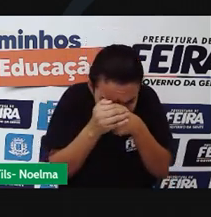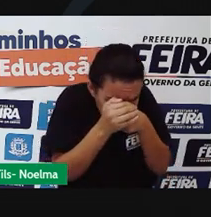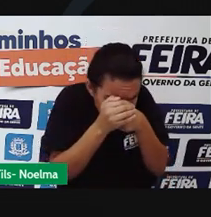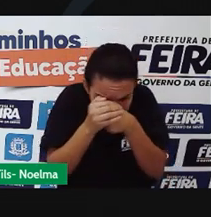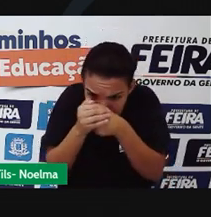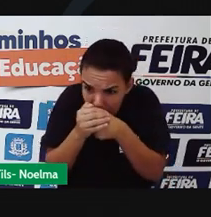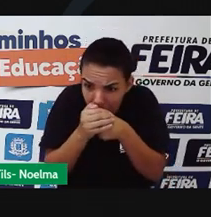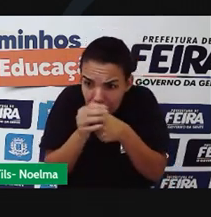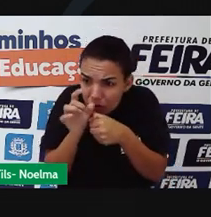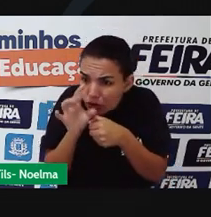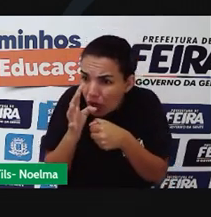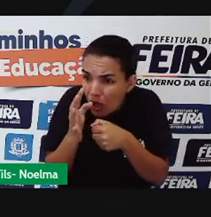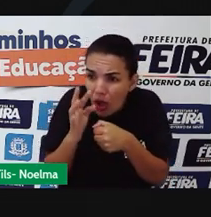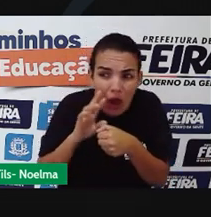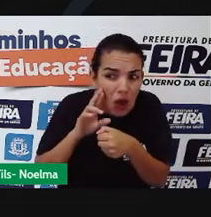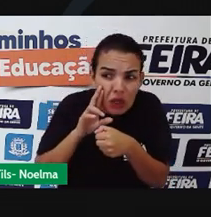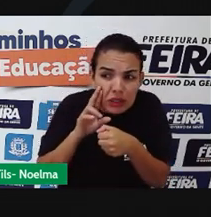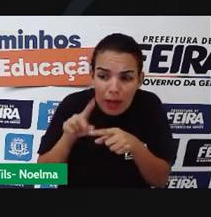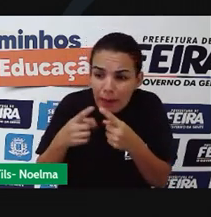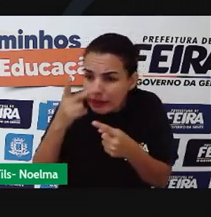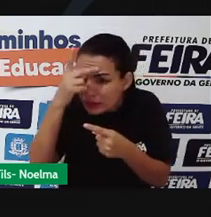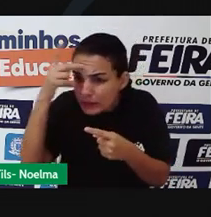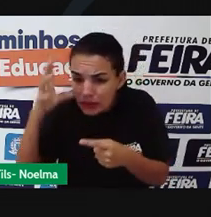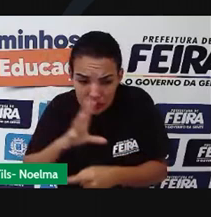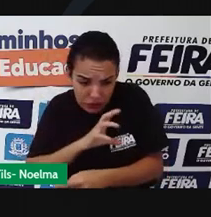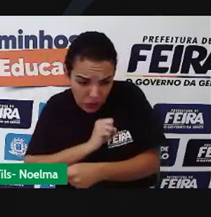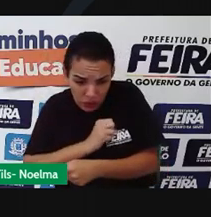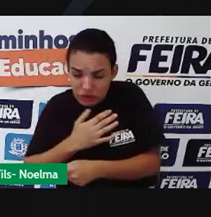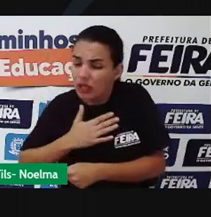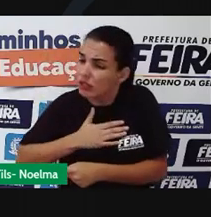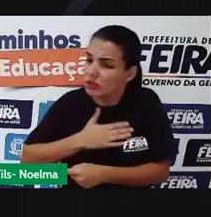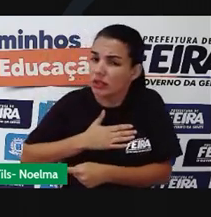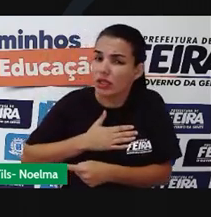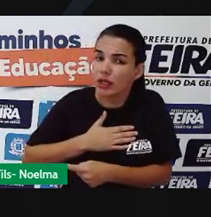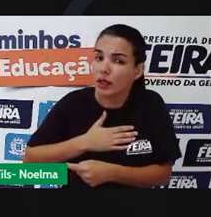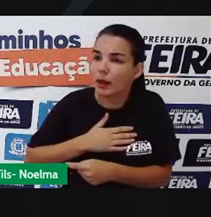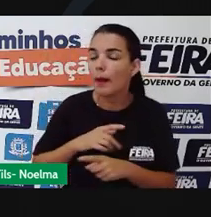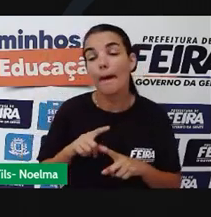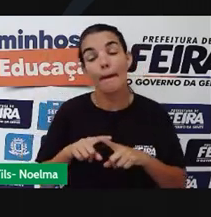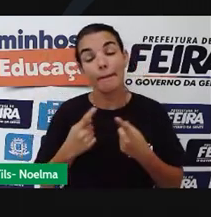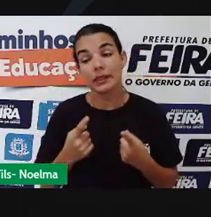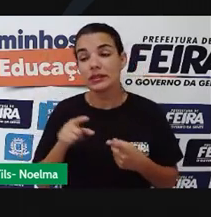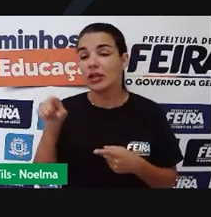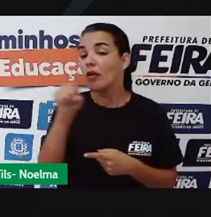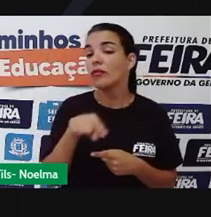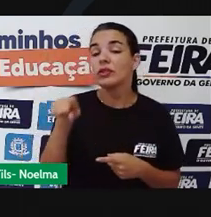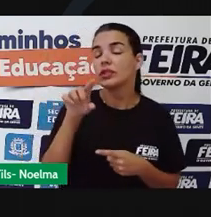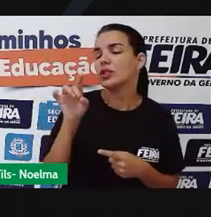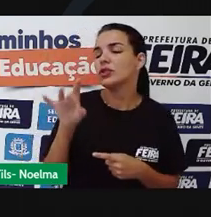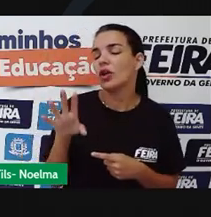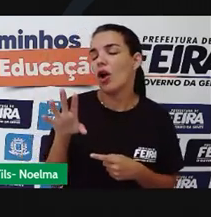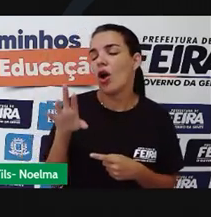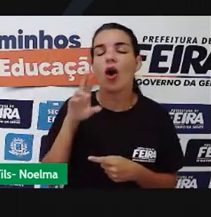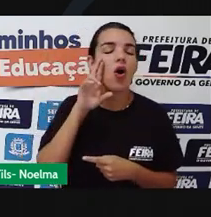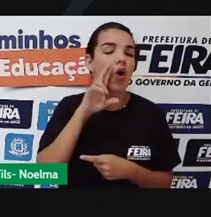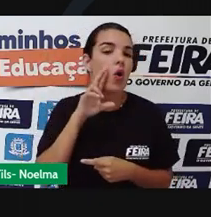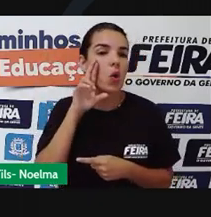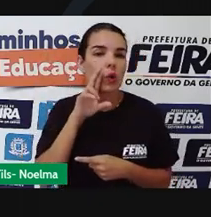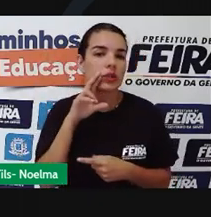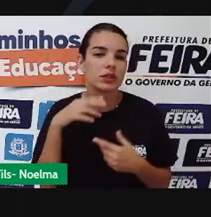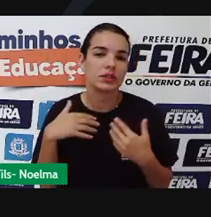mundo gosta tanto da gente. É, vocês são só rosas. A minha? Ah, não.